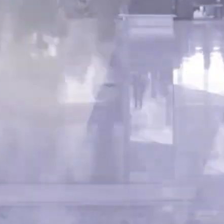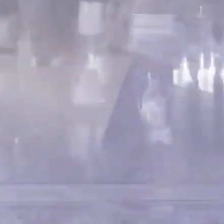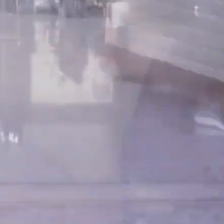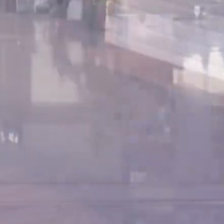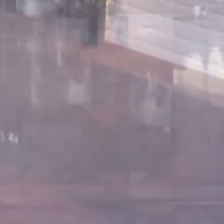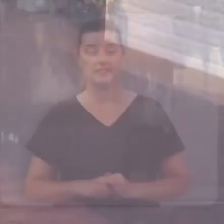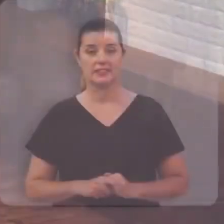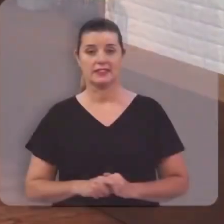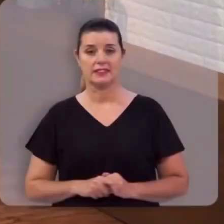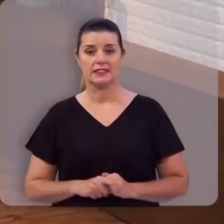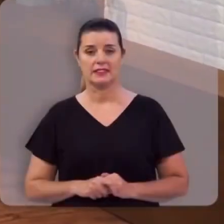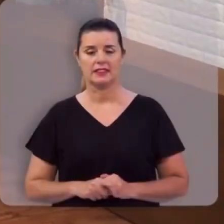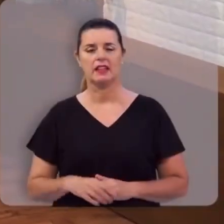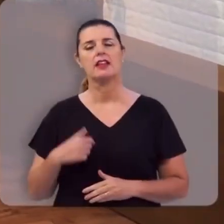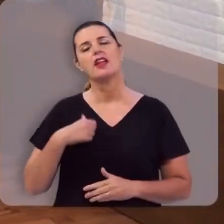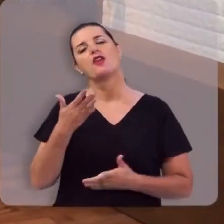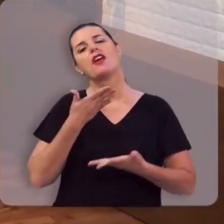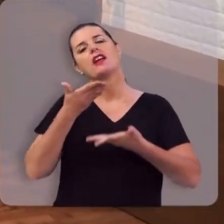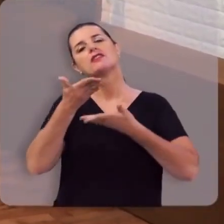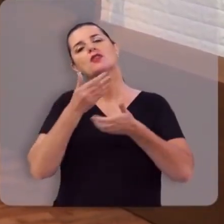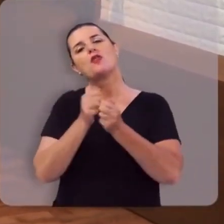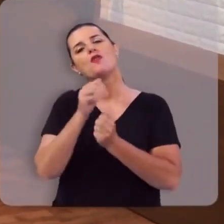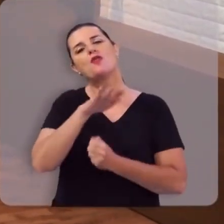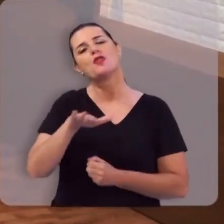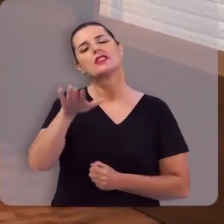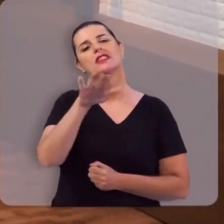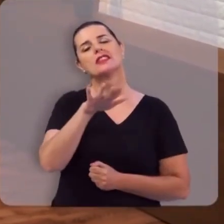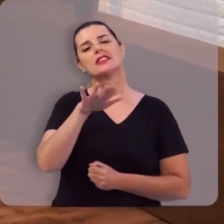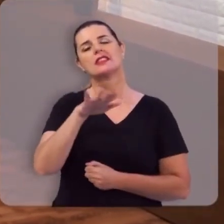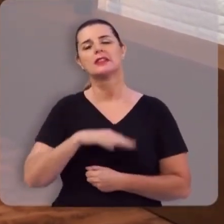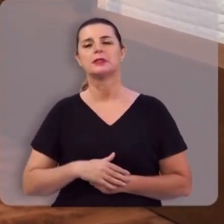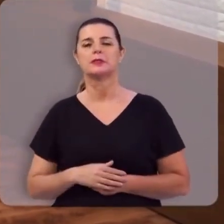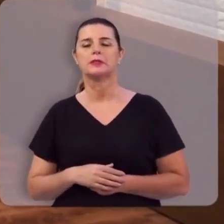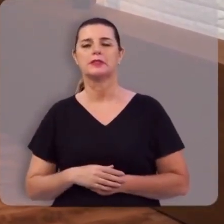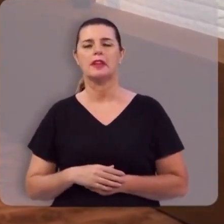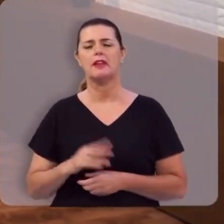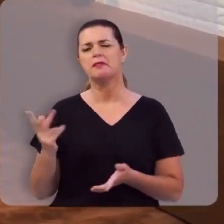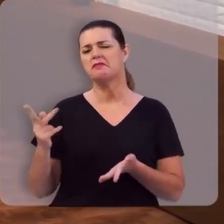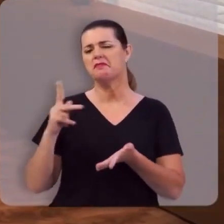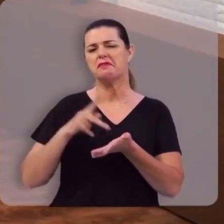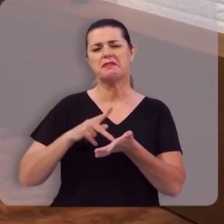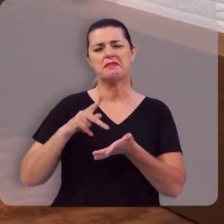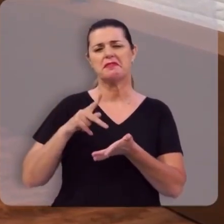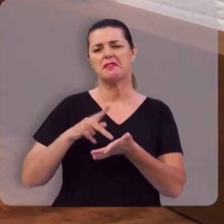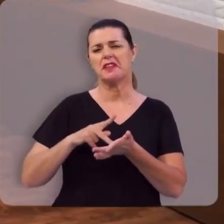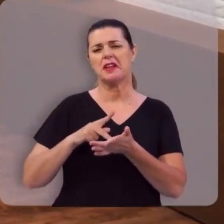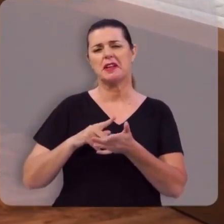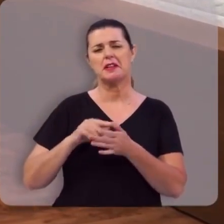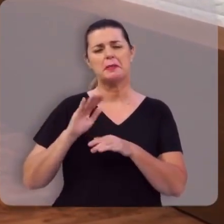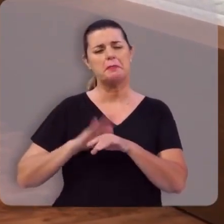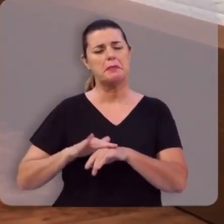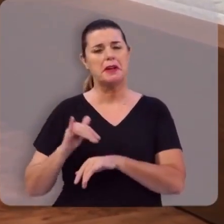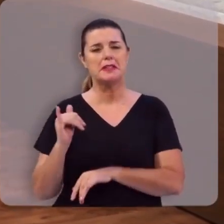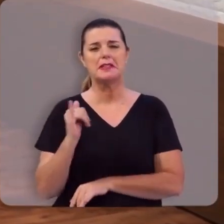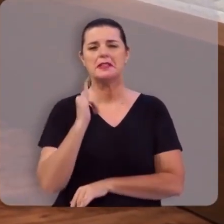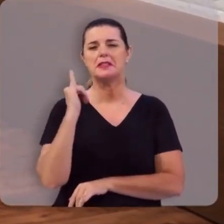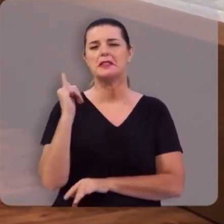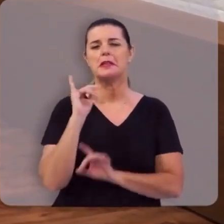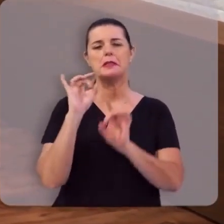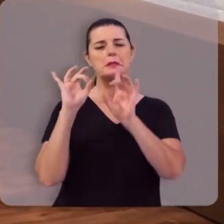Eu quero compartilhar com você uma das verdades pivotais,